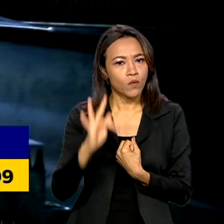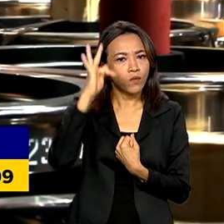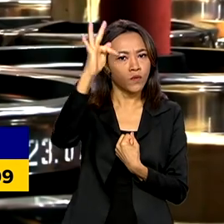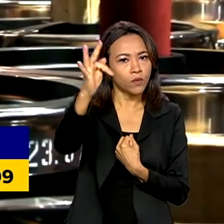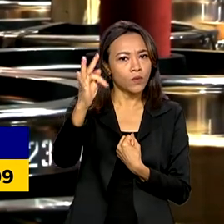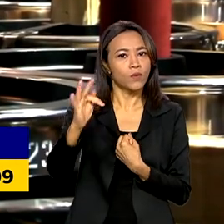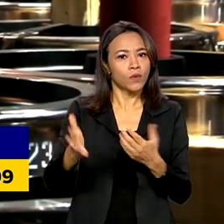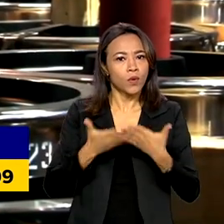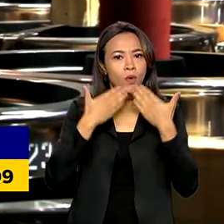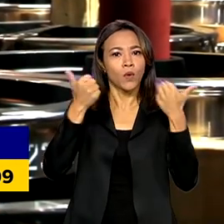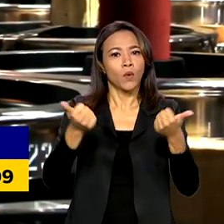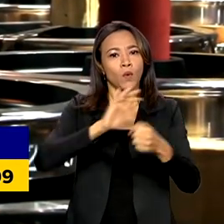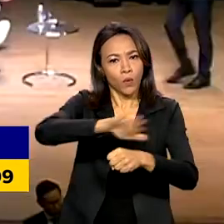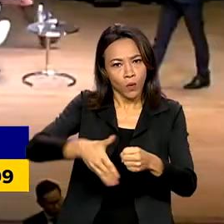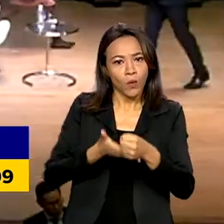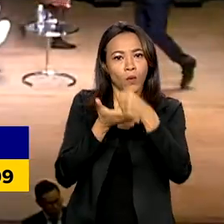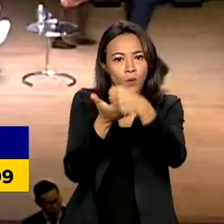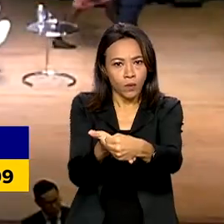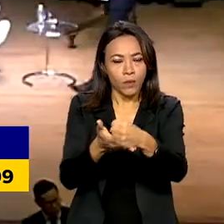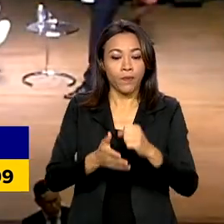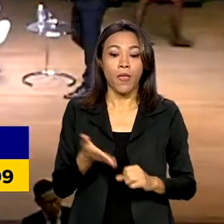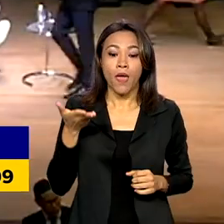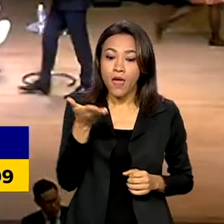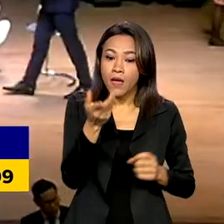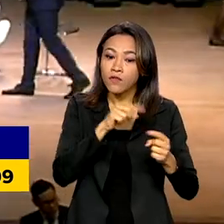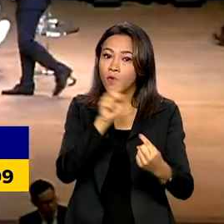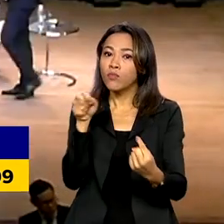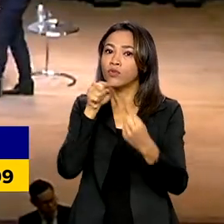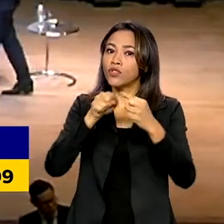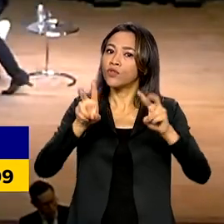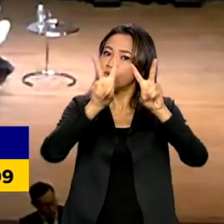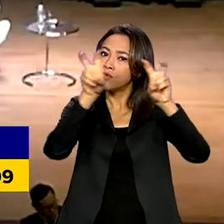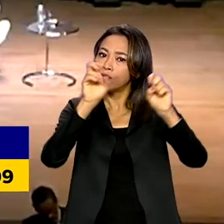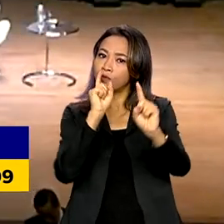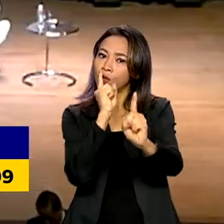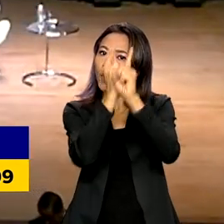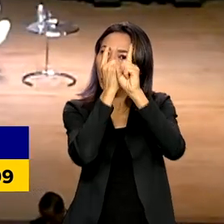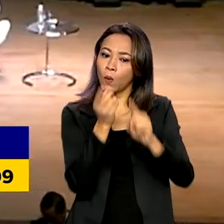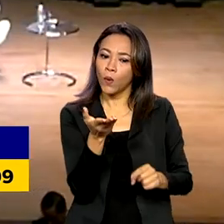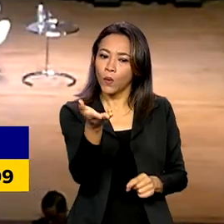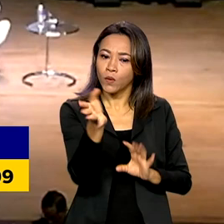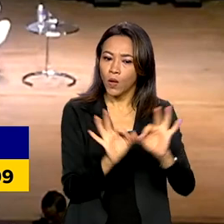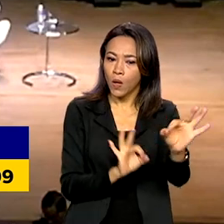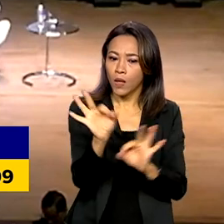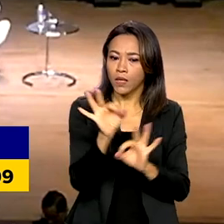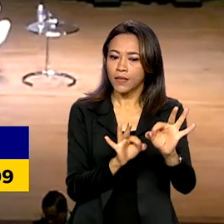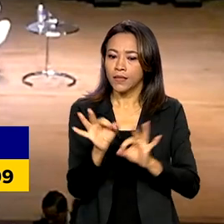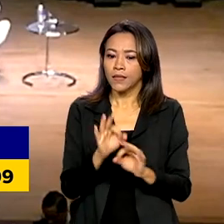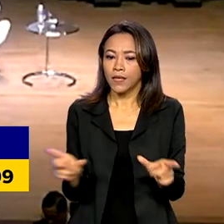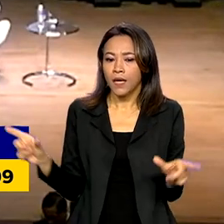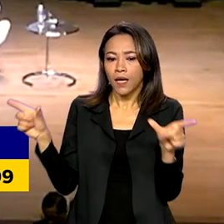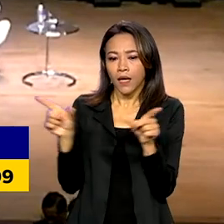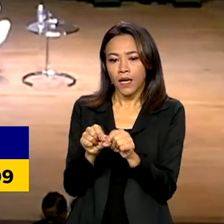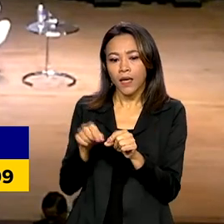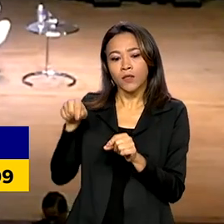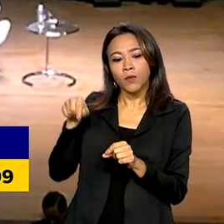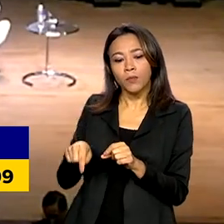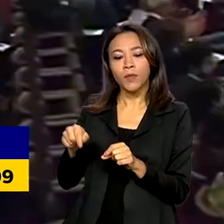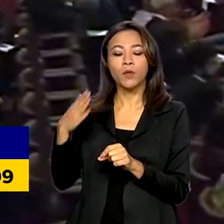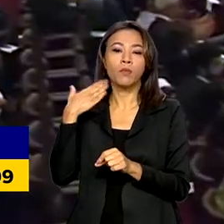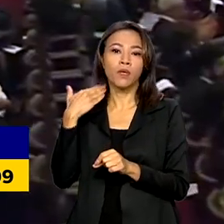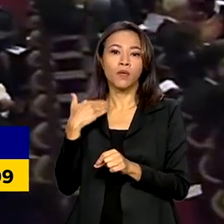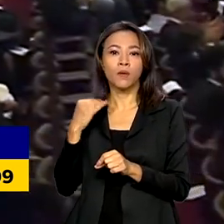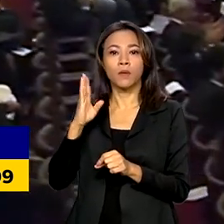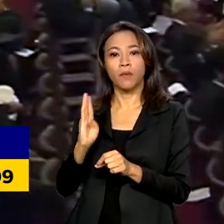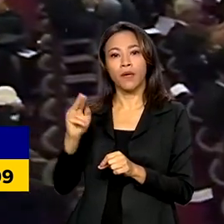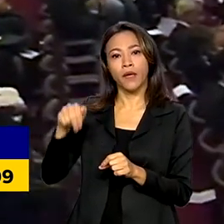inclusivo e sustentável. Esse foi o objetivo de um encontro realizado pelo Banco Nacional de Desenvolvimento Econômico e Social,